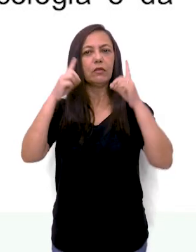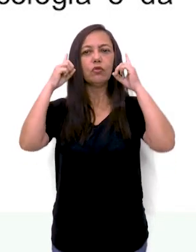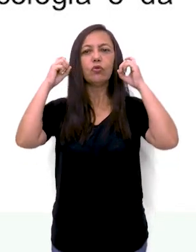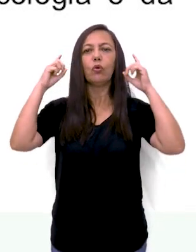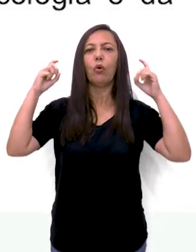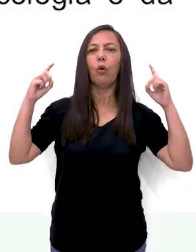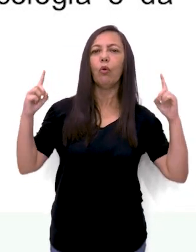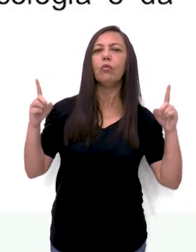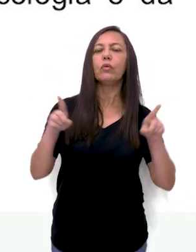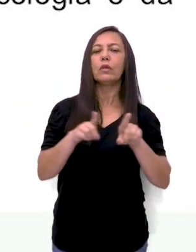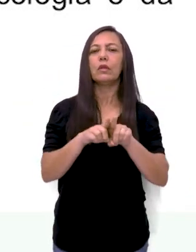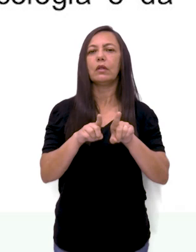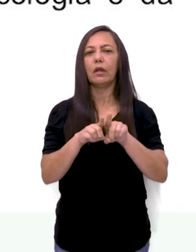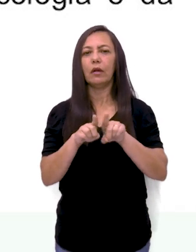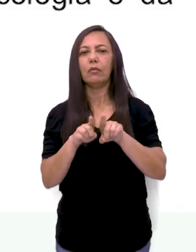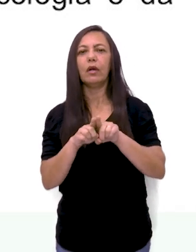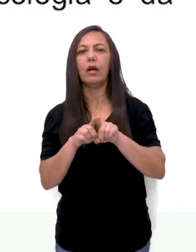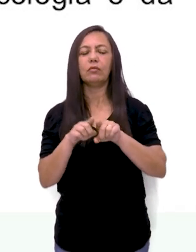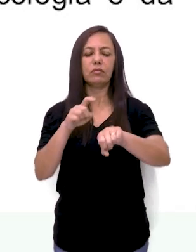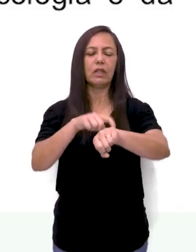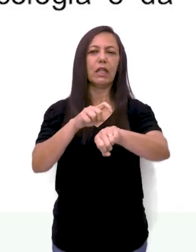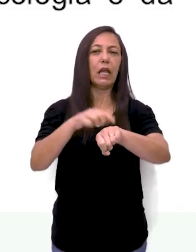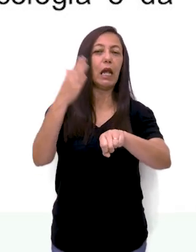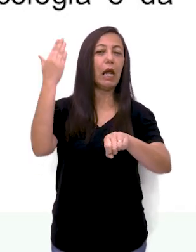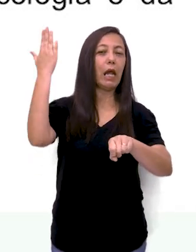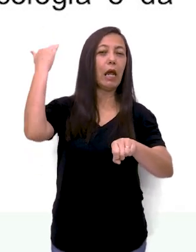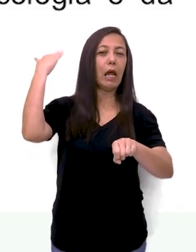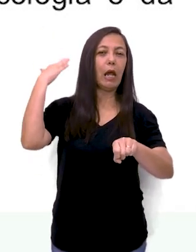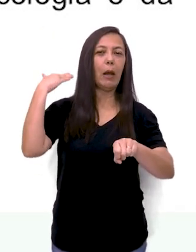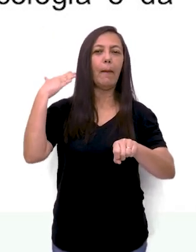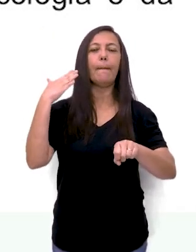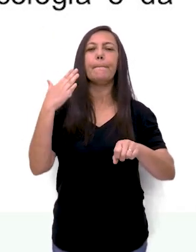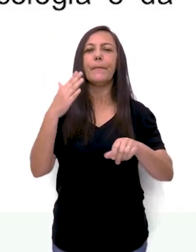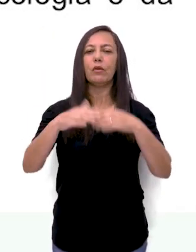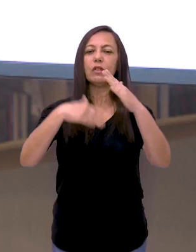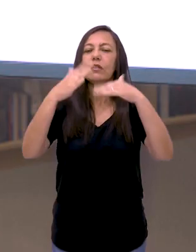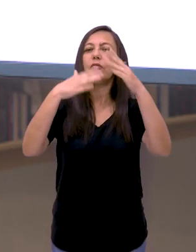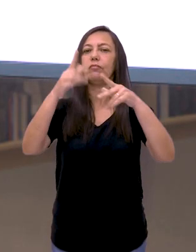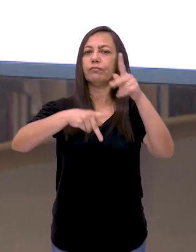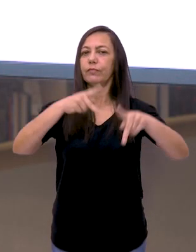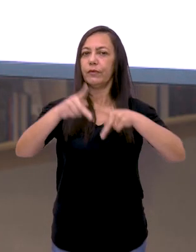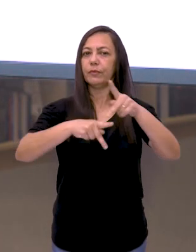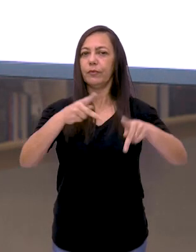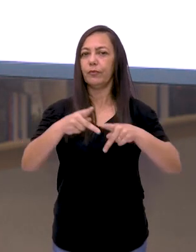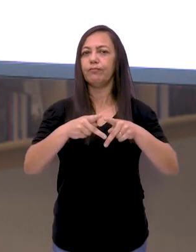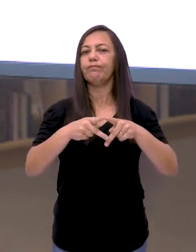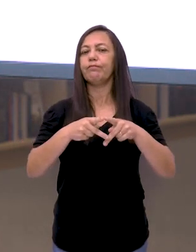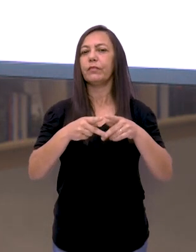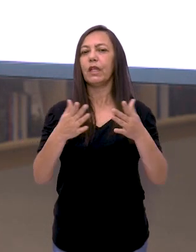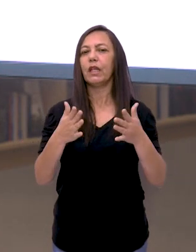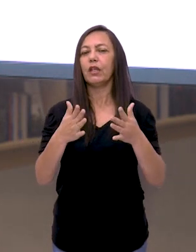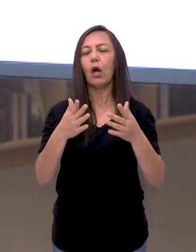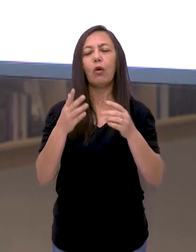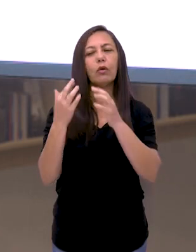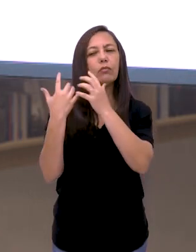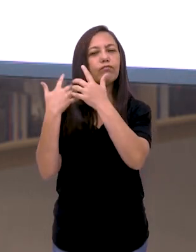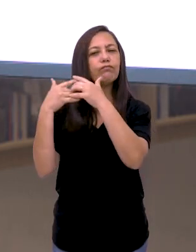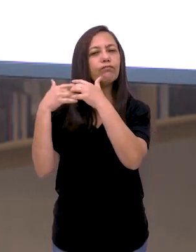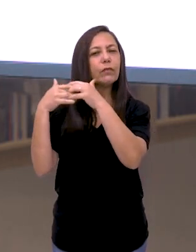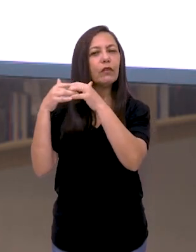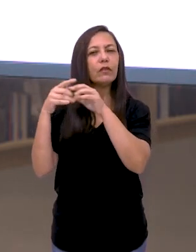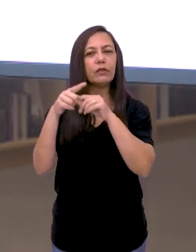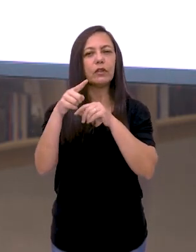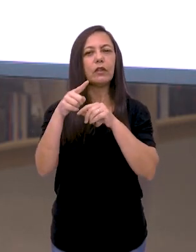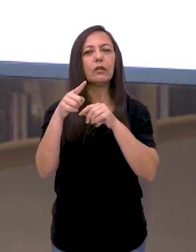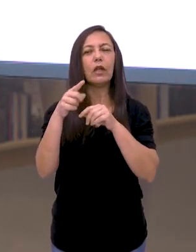variáveis, conforme época, a civilização, etc. É somente uma pequena revisão, para